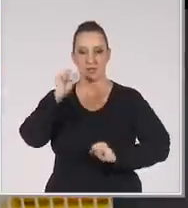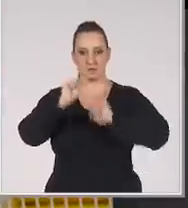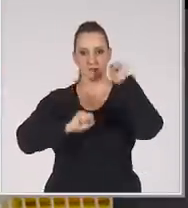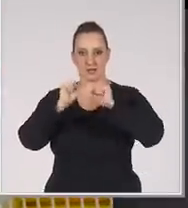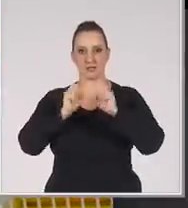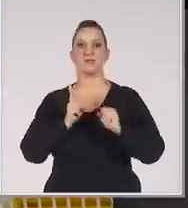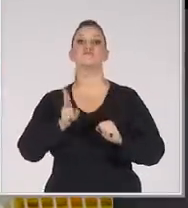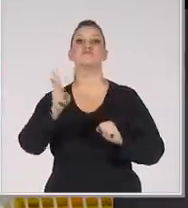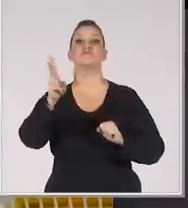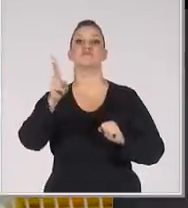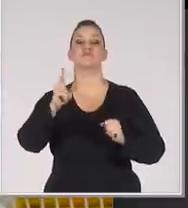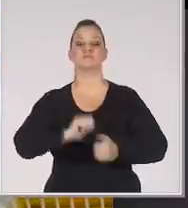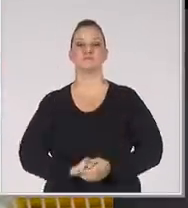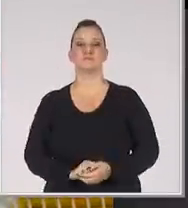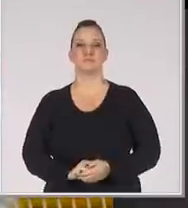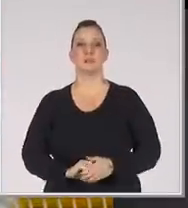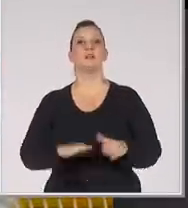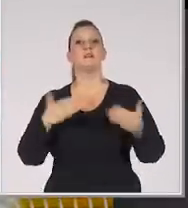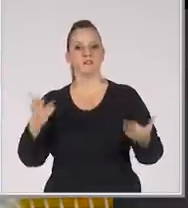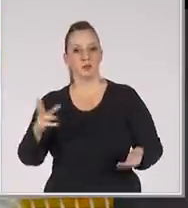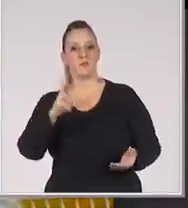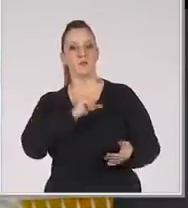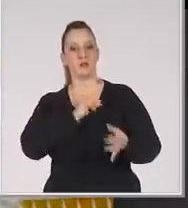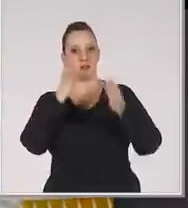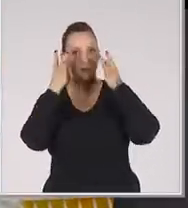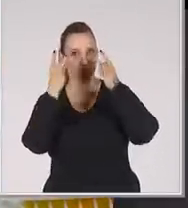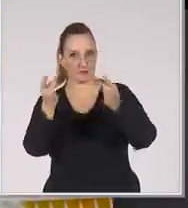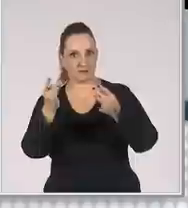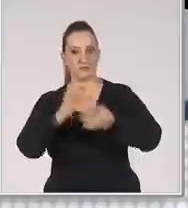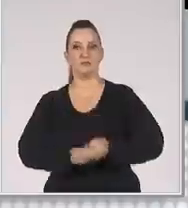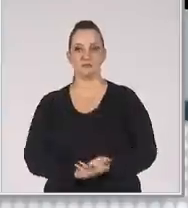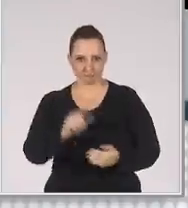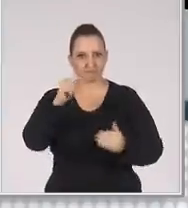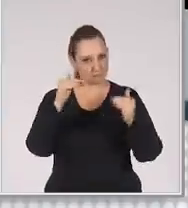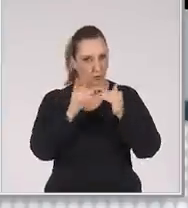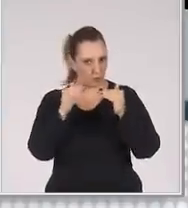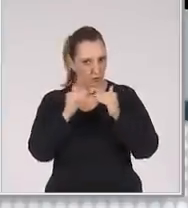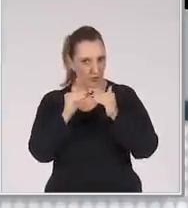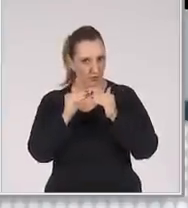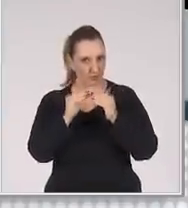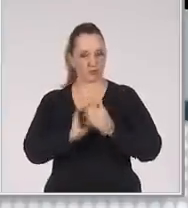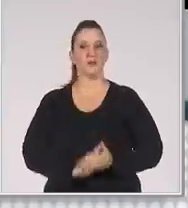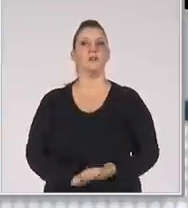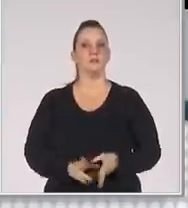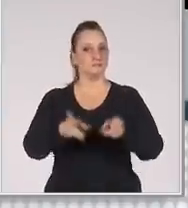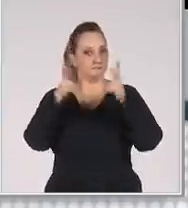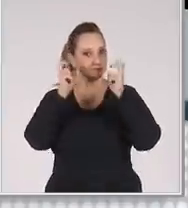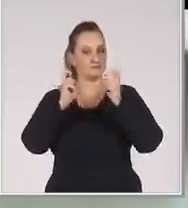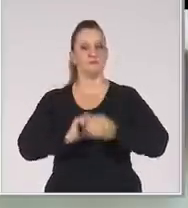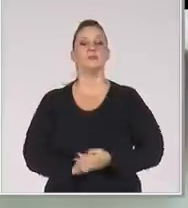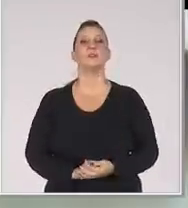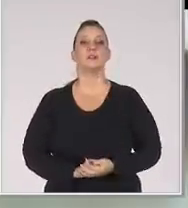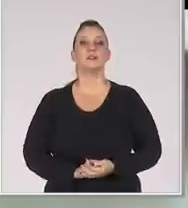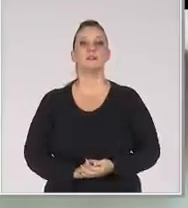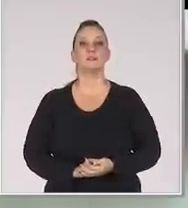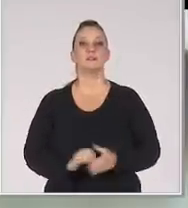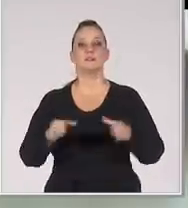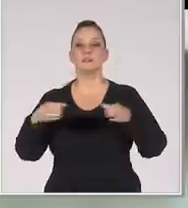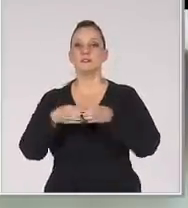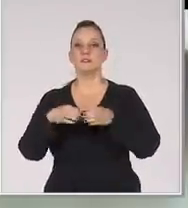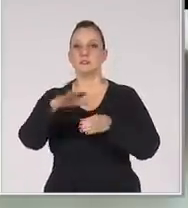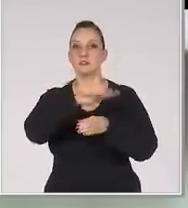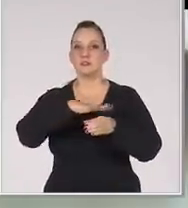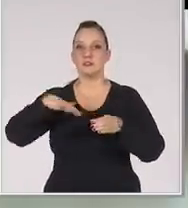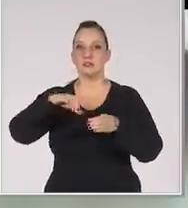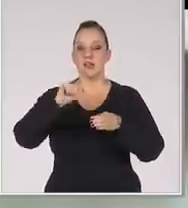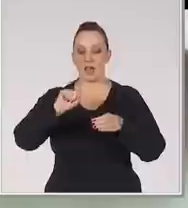de uma empresa Portanto, merecem toda atenção Concorda comigo? Veja só O setor de vendas